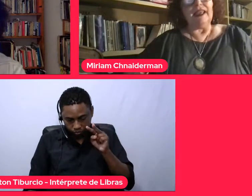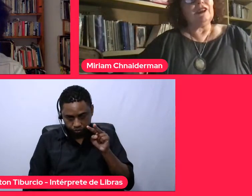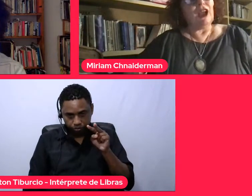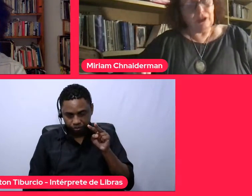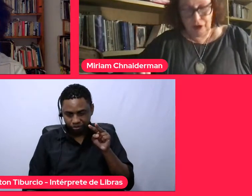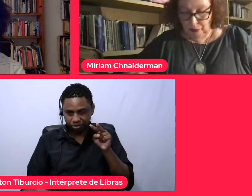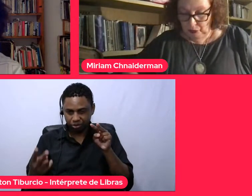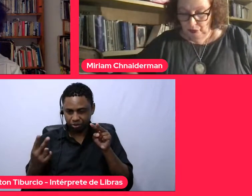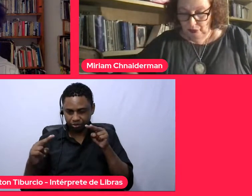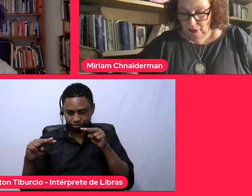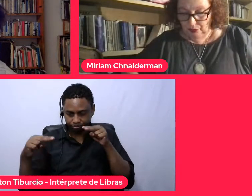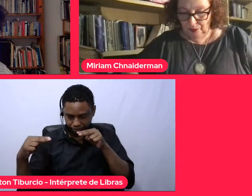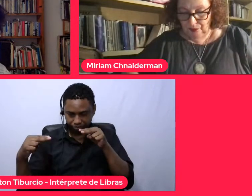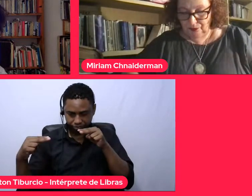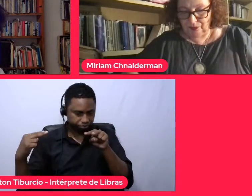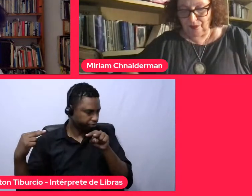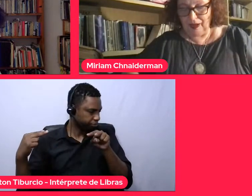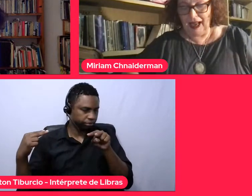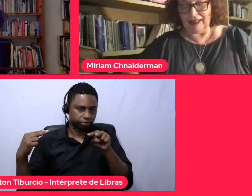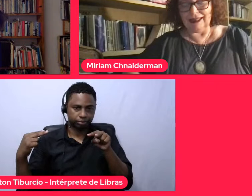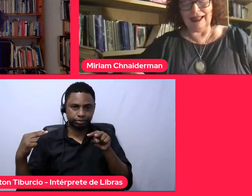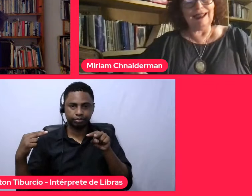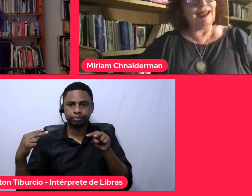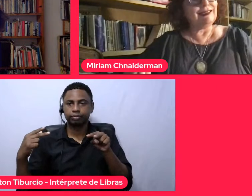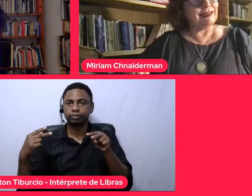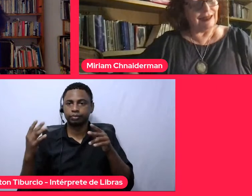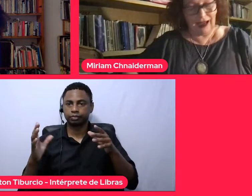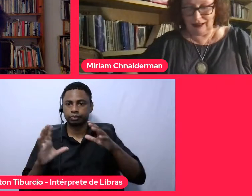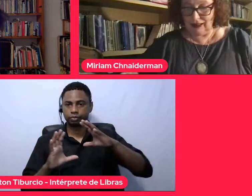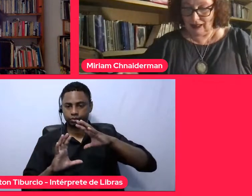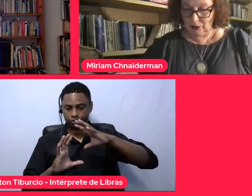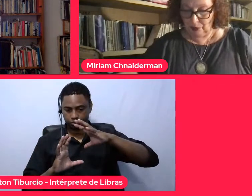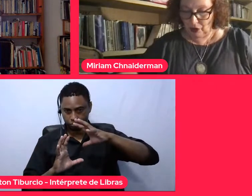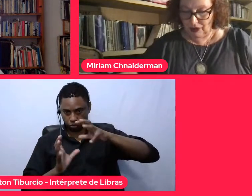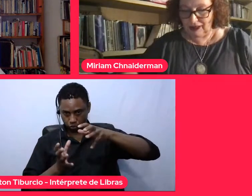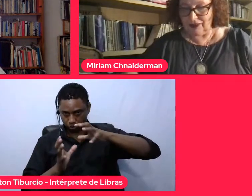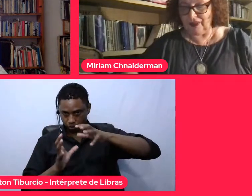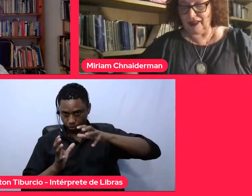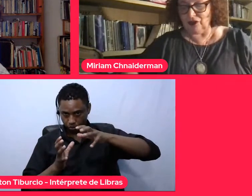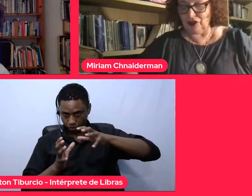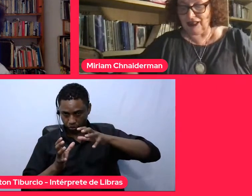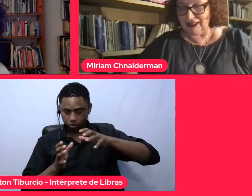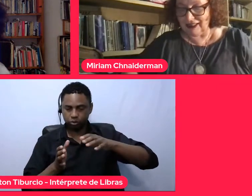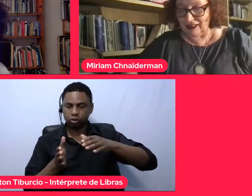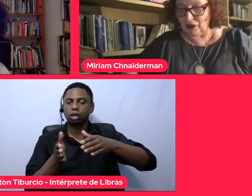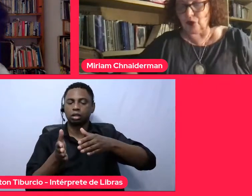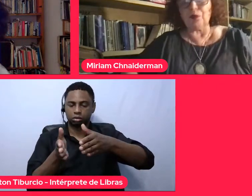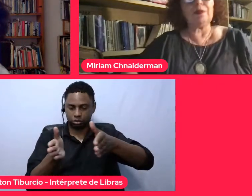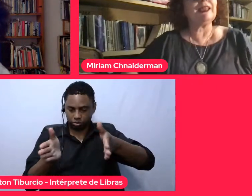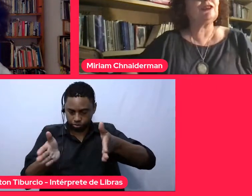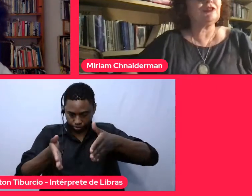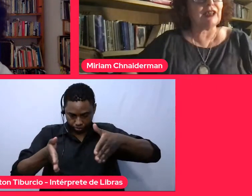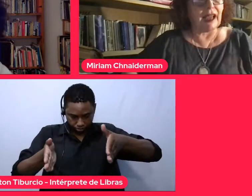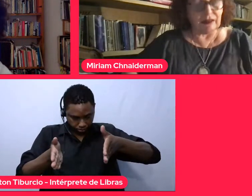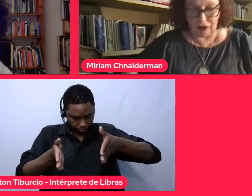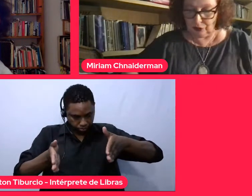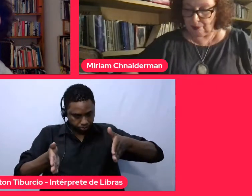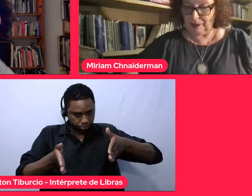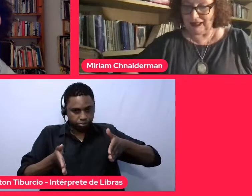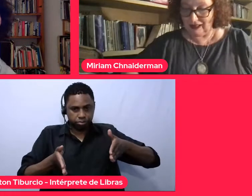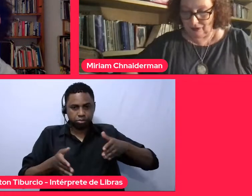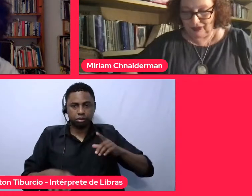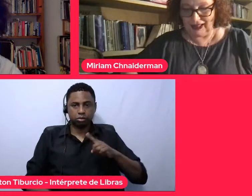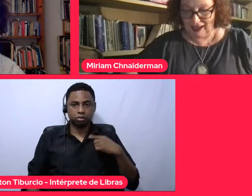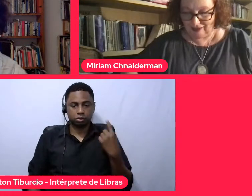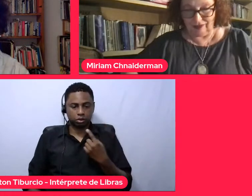em nosso mundo, a tenacidade das bordas vem nos deixando medusados,